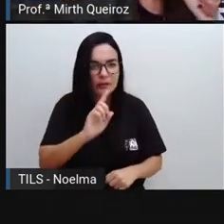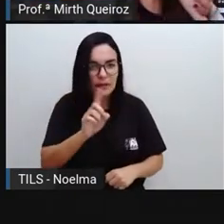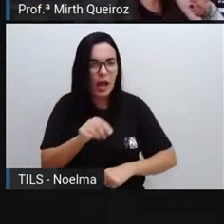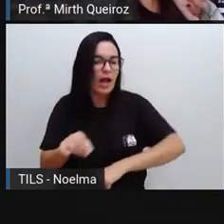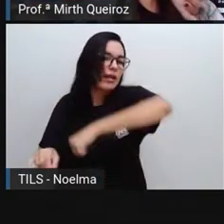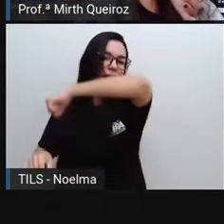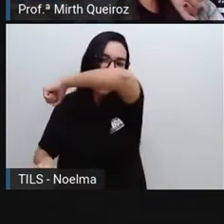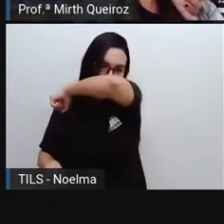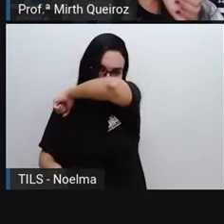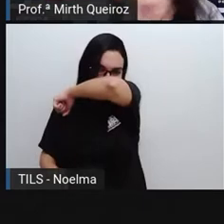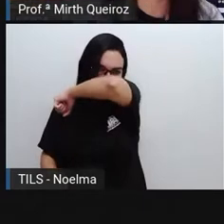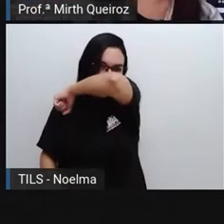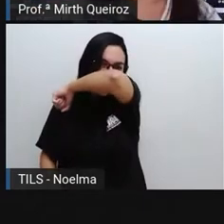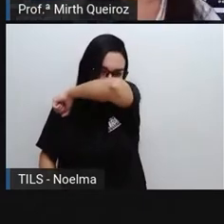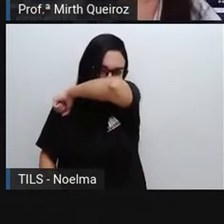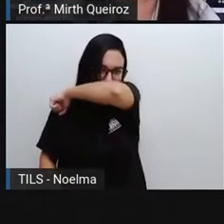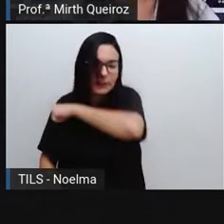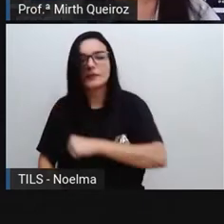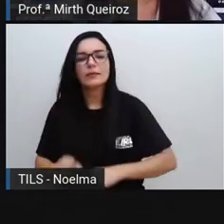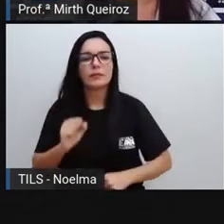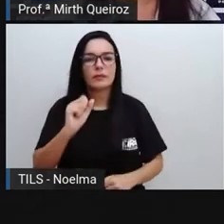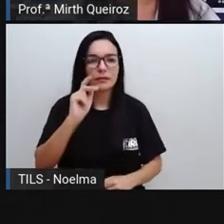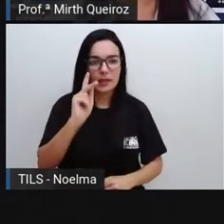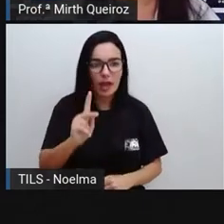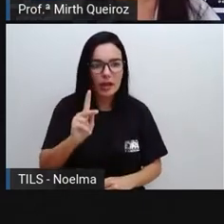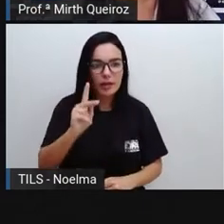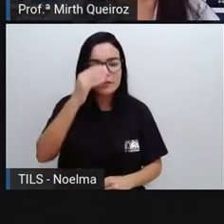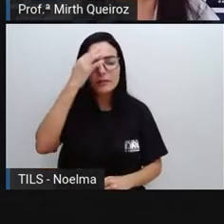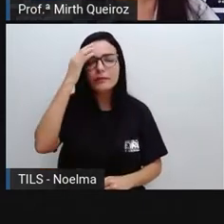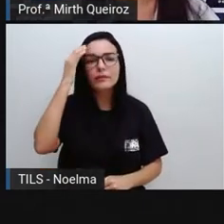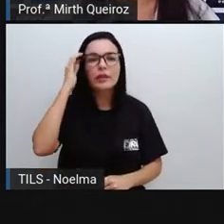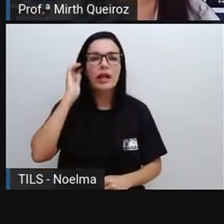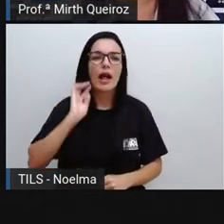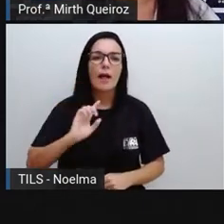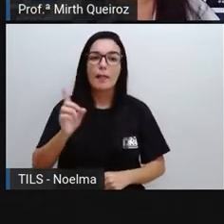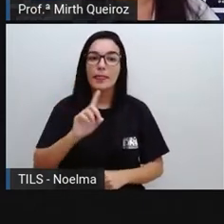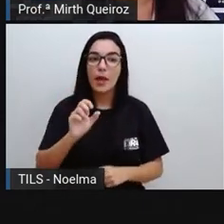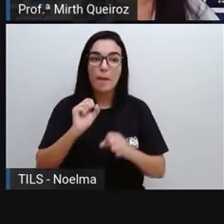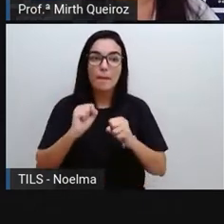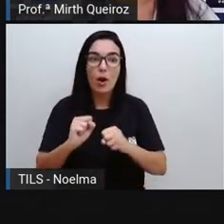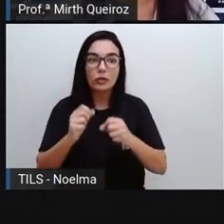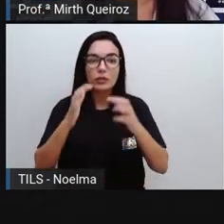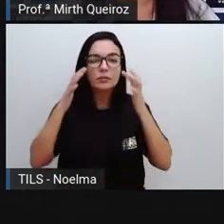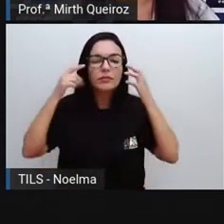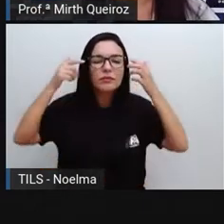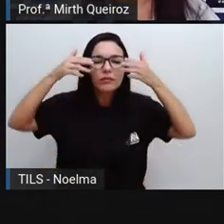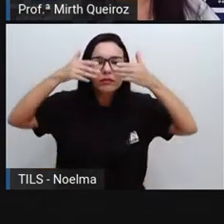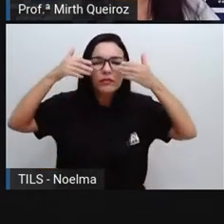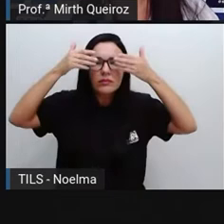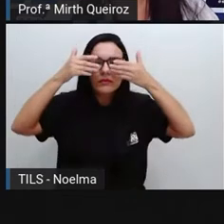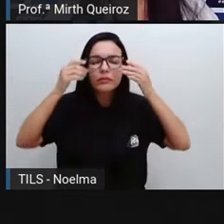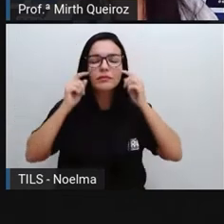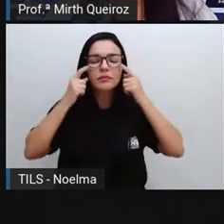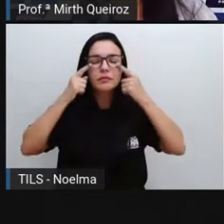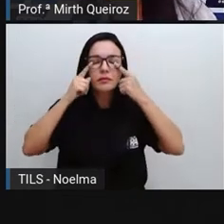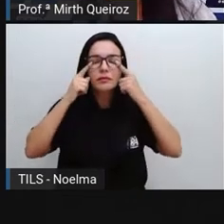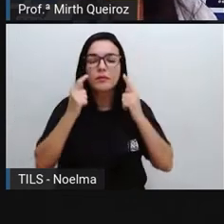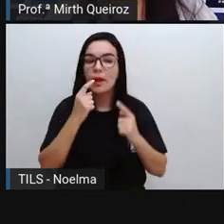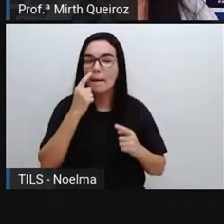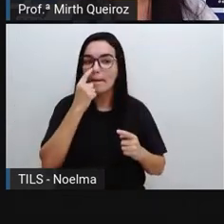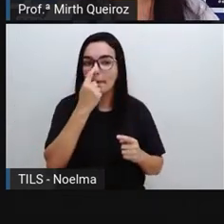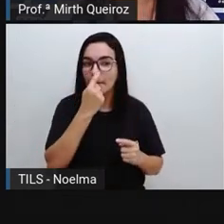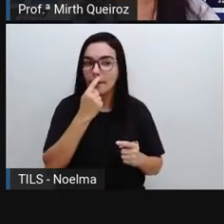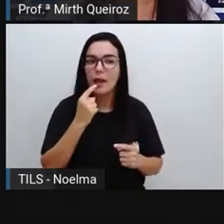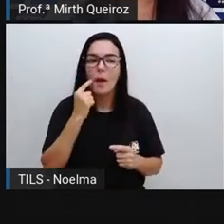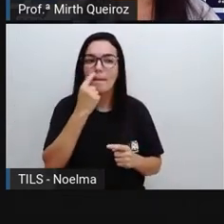a gente vai espirrar utilizando o cotovelo. Não toque nos olhos, boca ou nariz